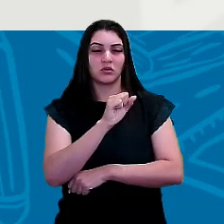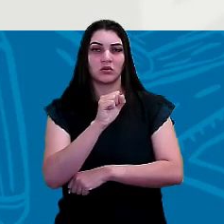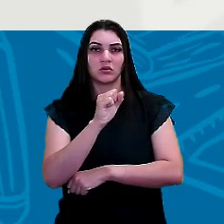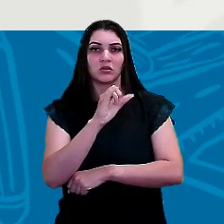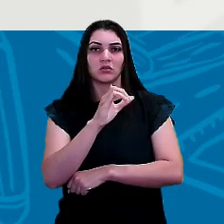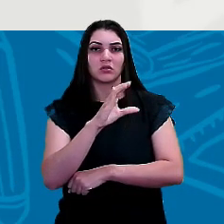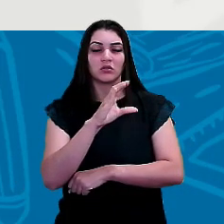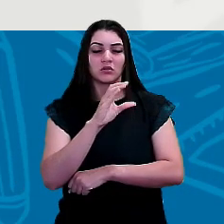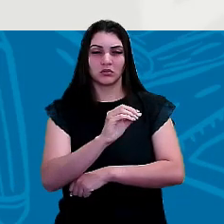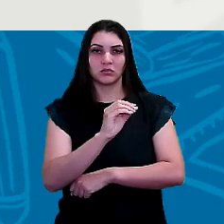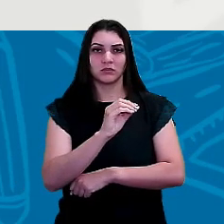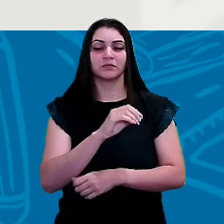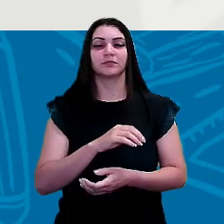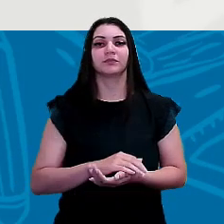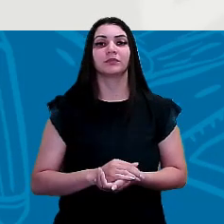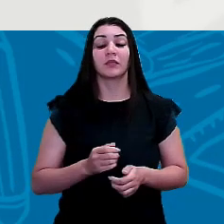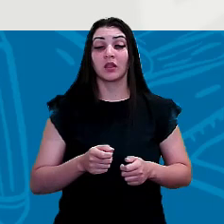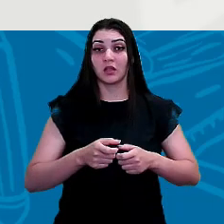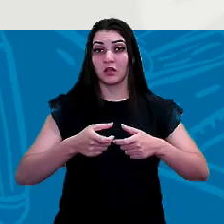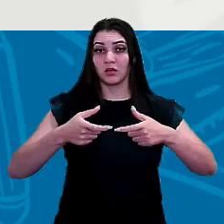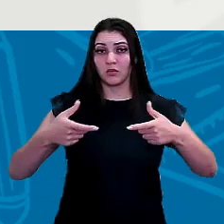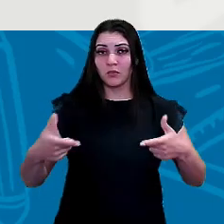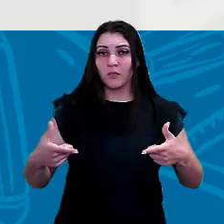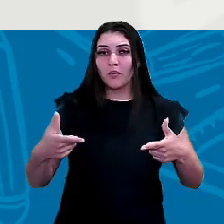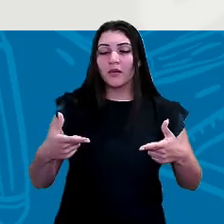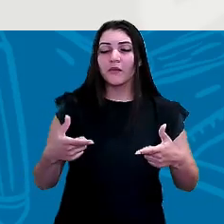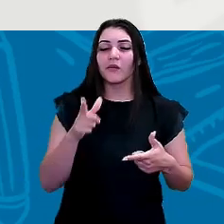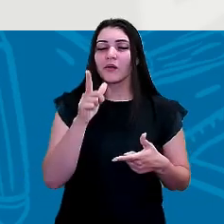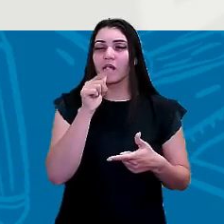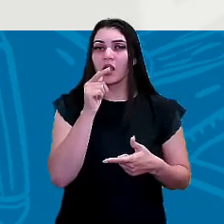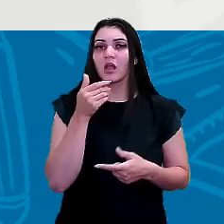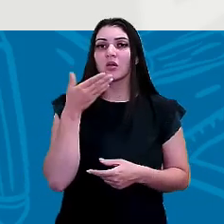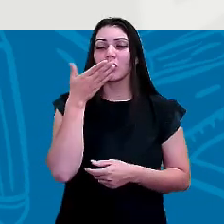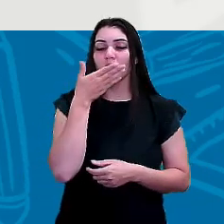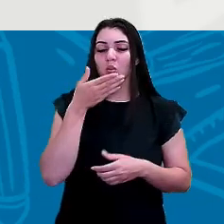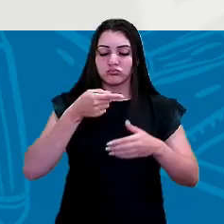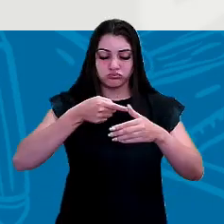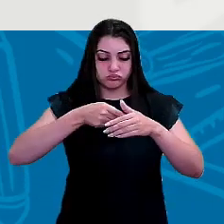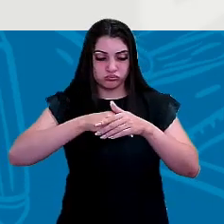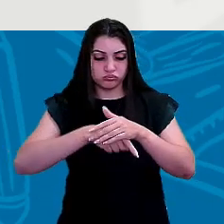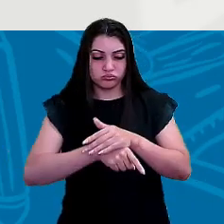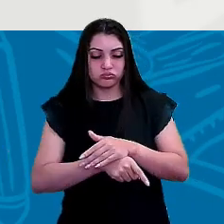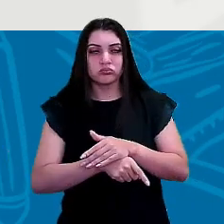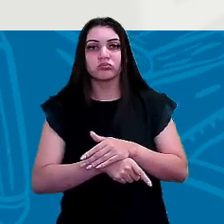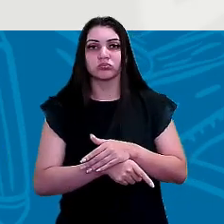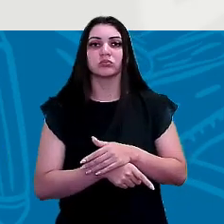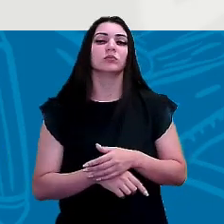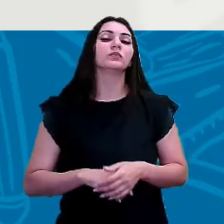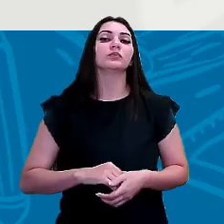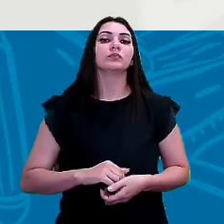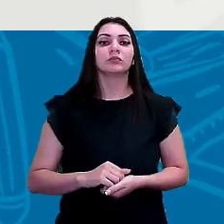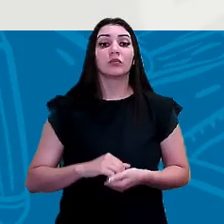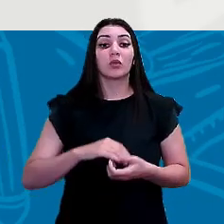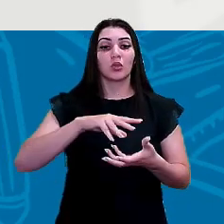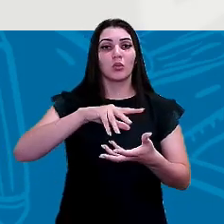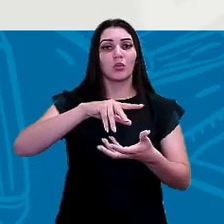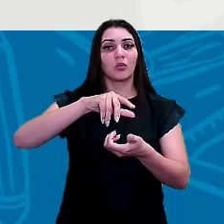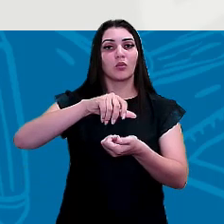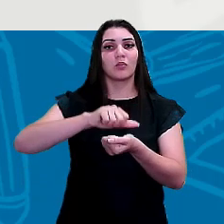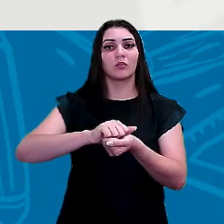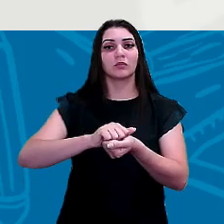Inferior é o maior manancial de água doce subterrânea transfonteirício do mundo